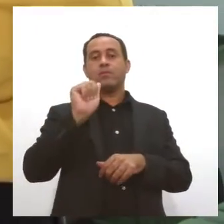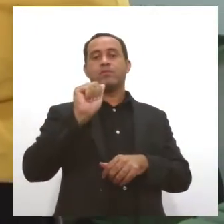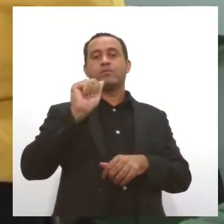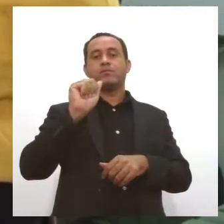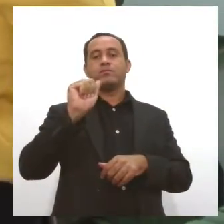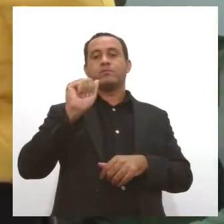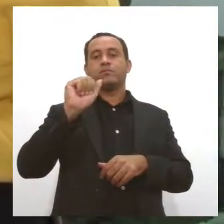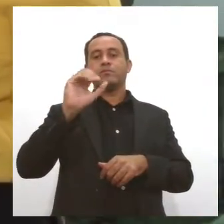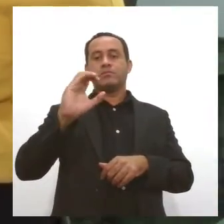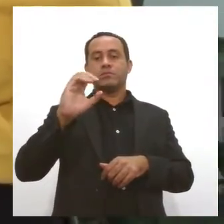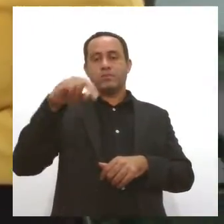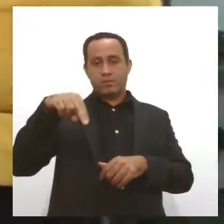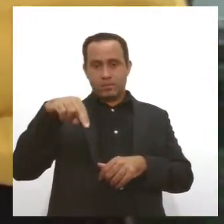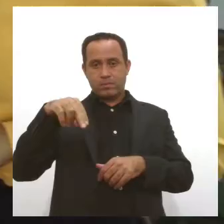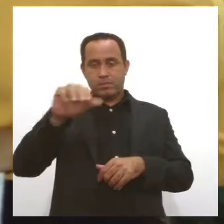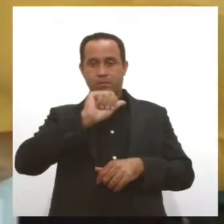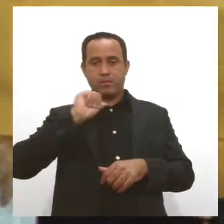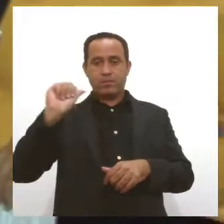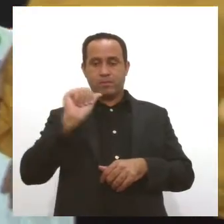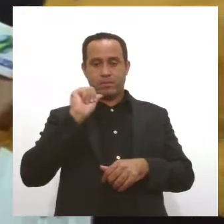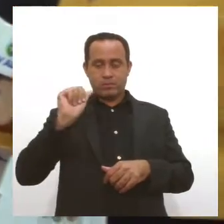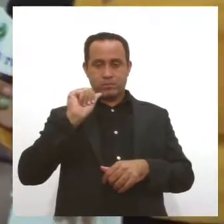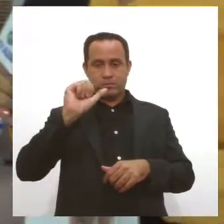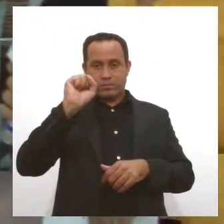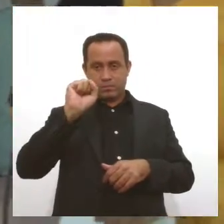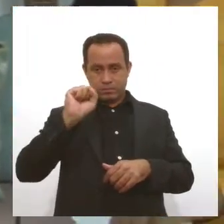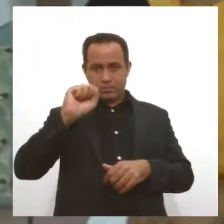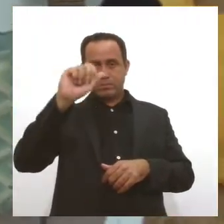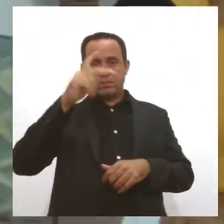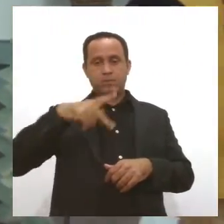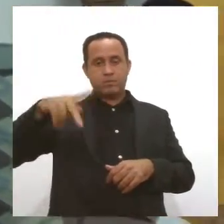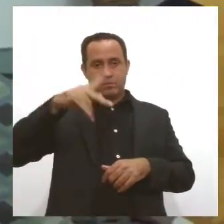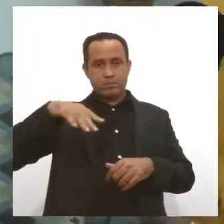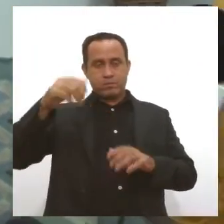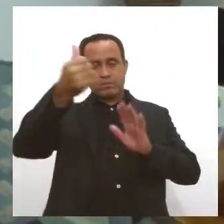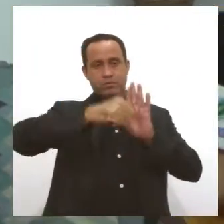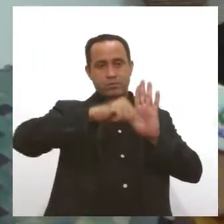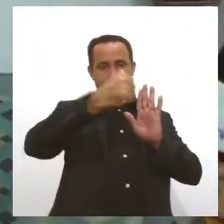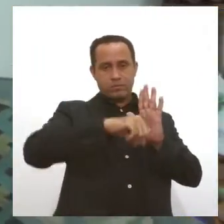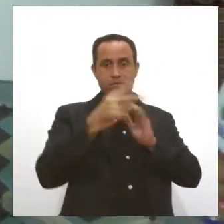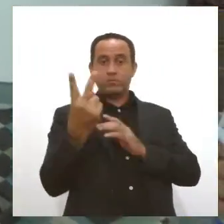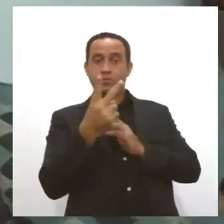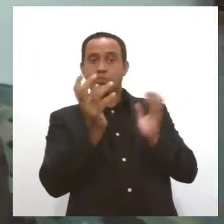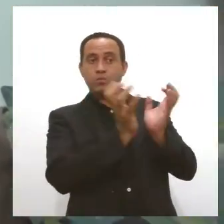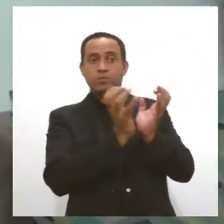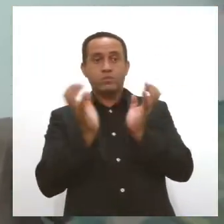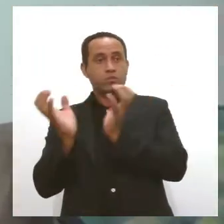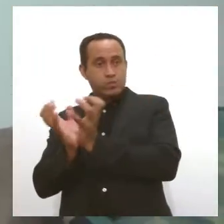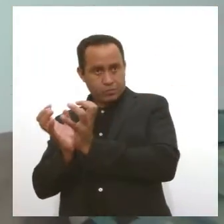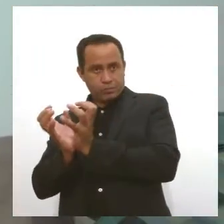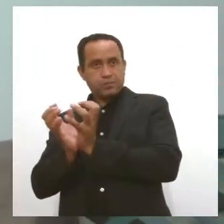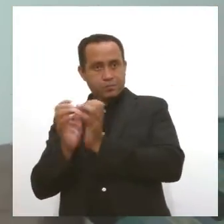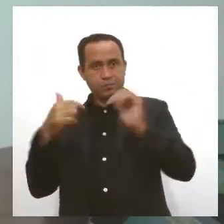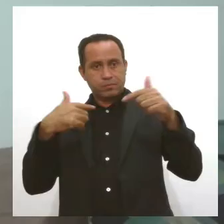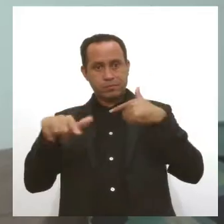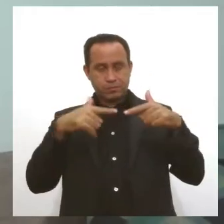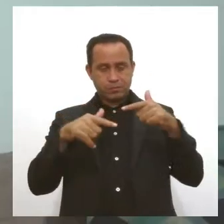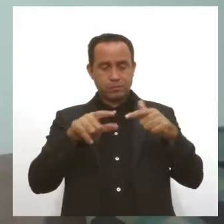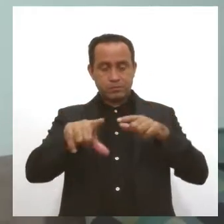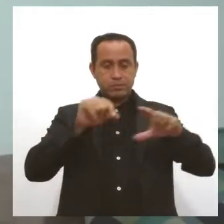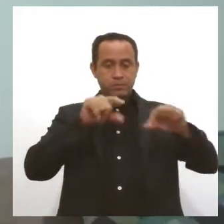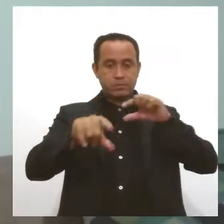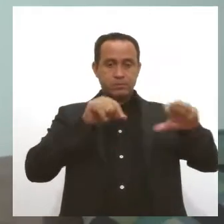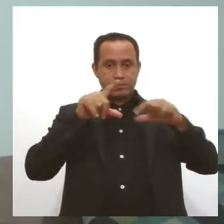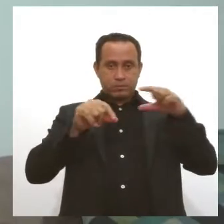censitário municipal, e a CS é agente censitário supervisor. No caso, o processo seletivo para a